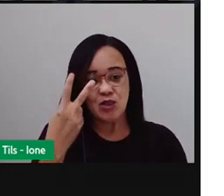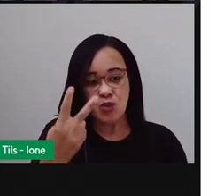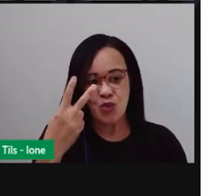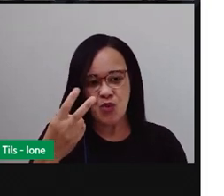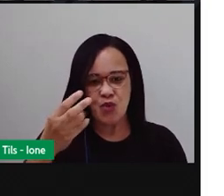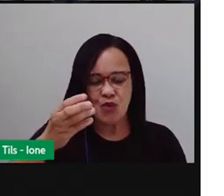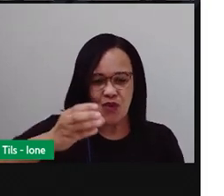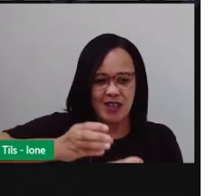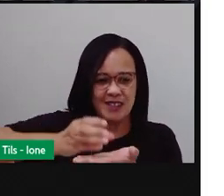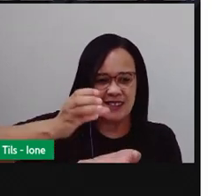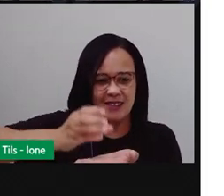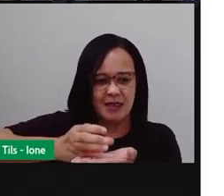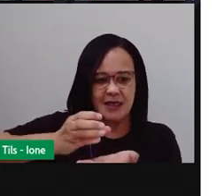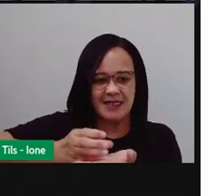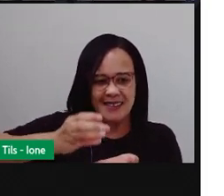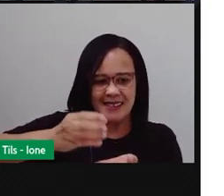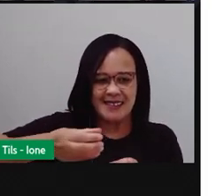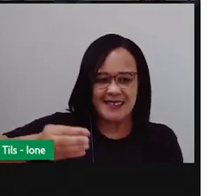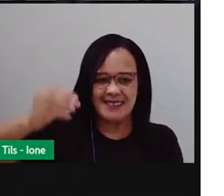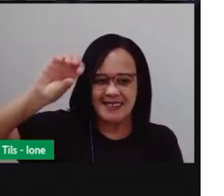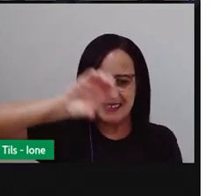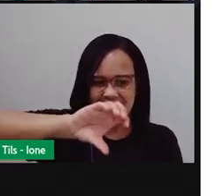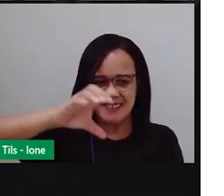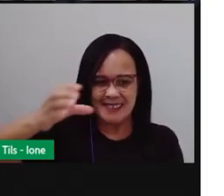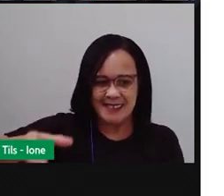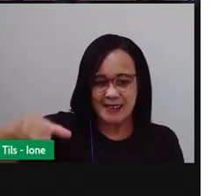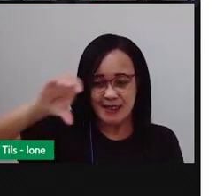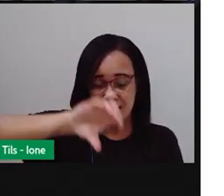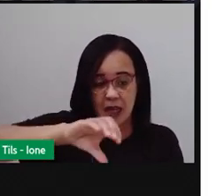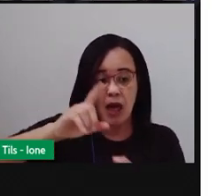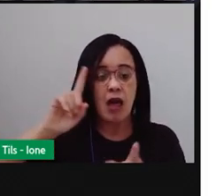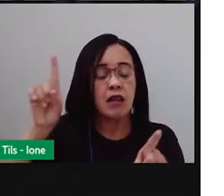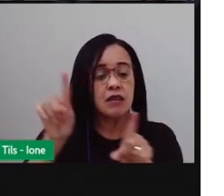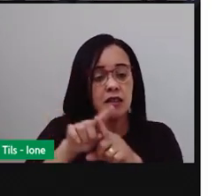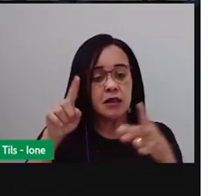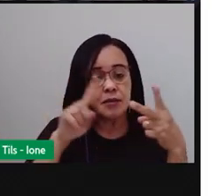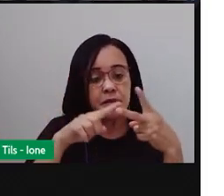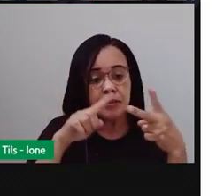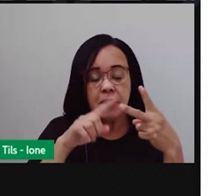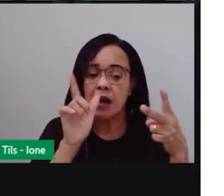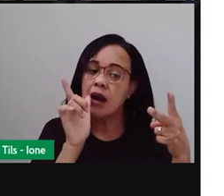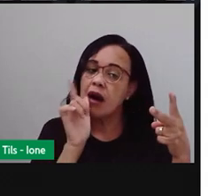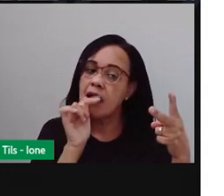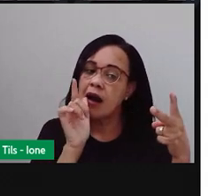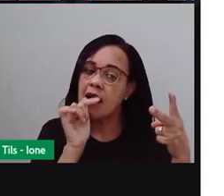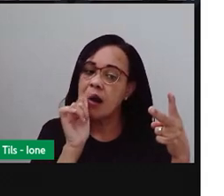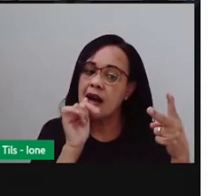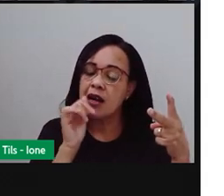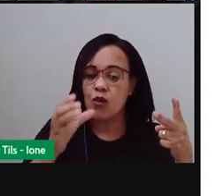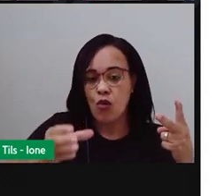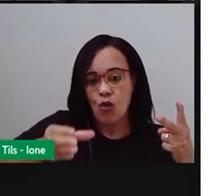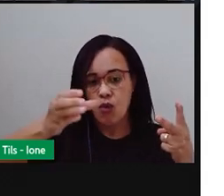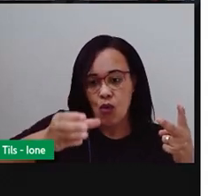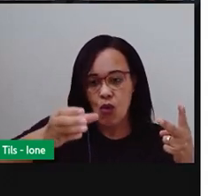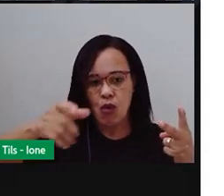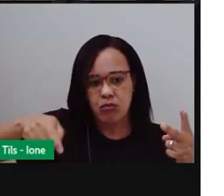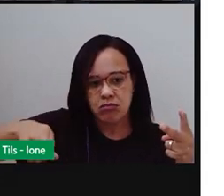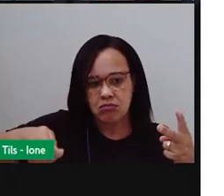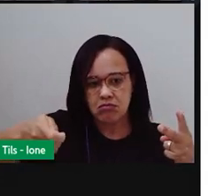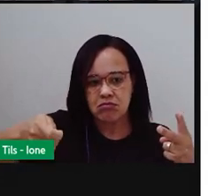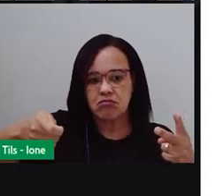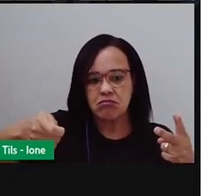Também vai precisar de água, de uma xícara de